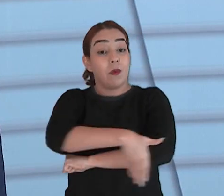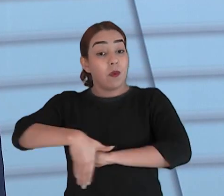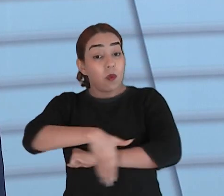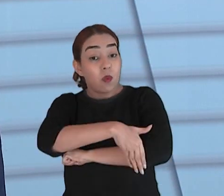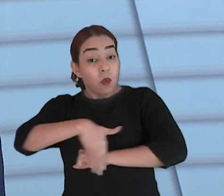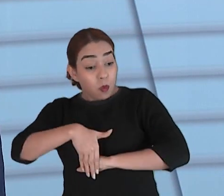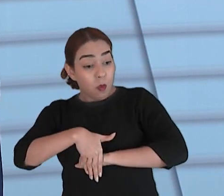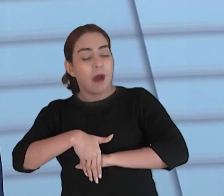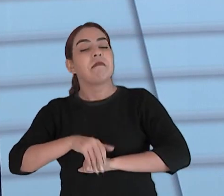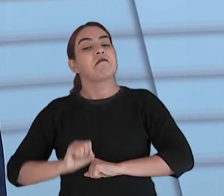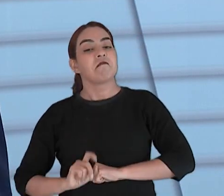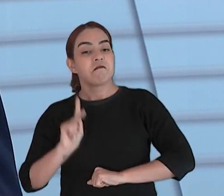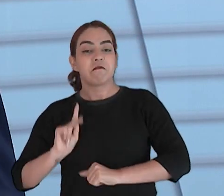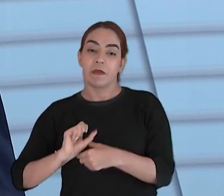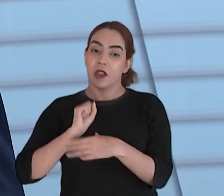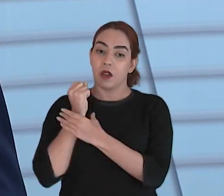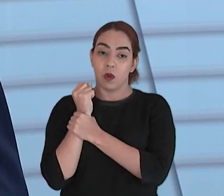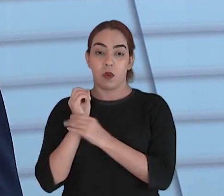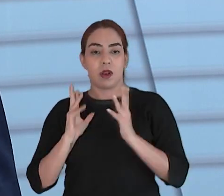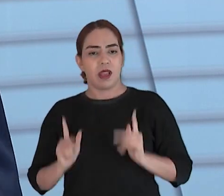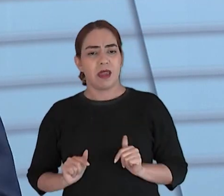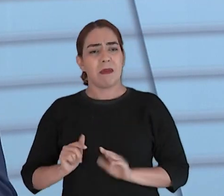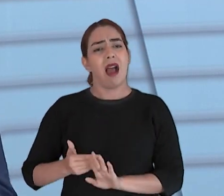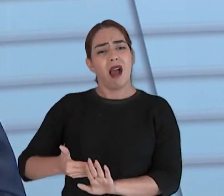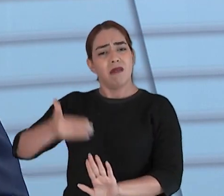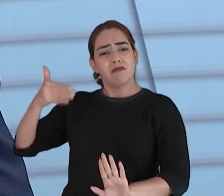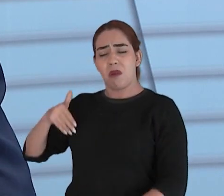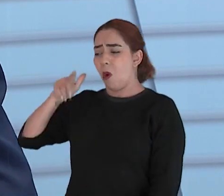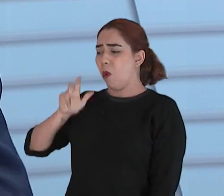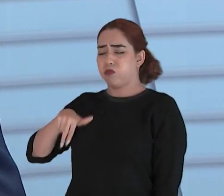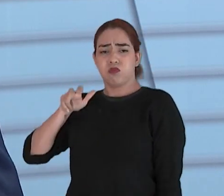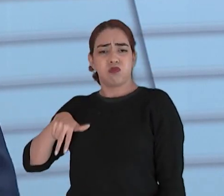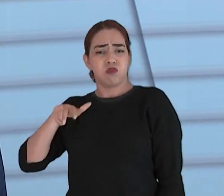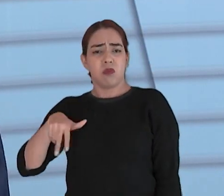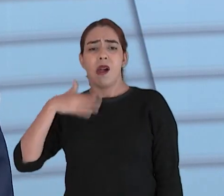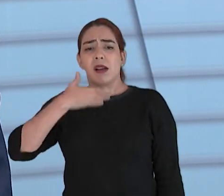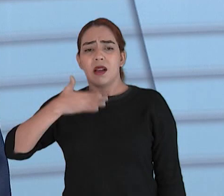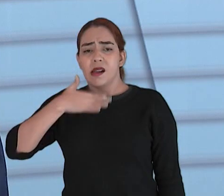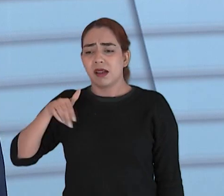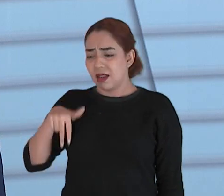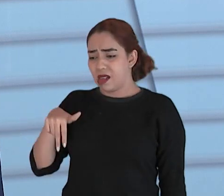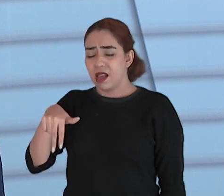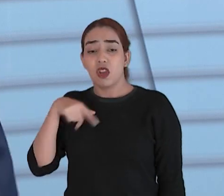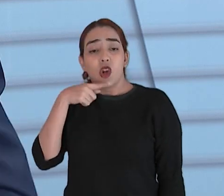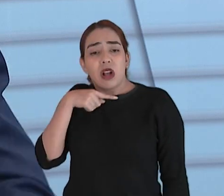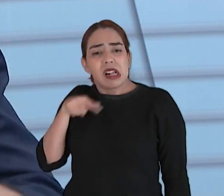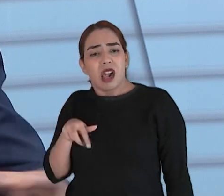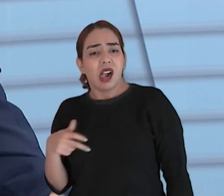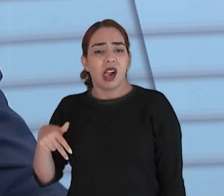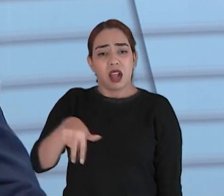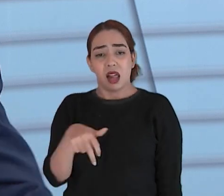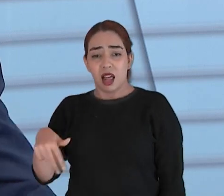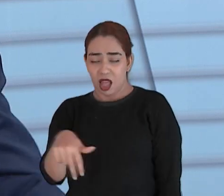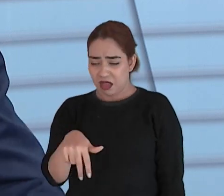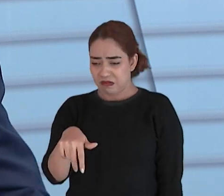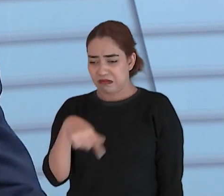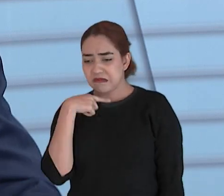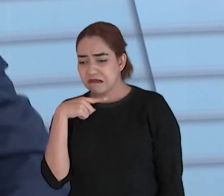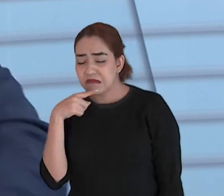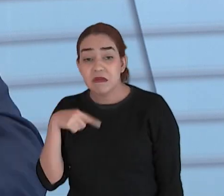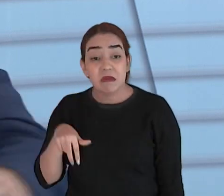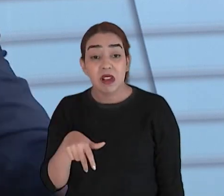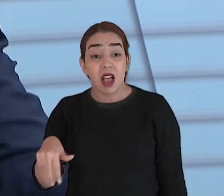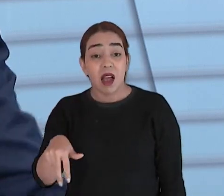periferia que antes você caminhava e era procurando um lugar para colocar o pé porque não tinha condições de